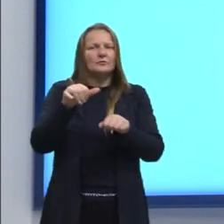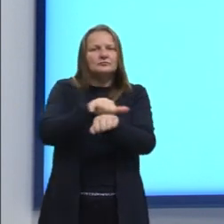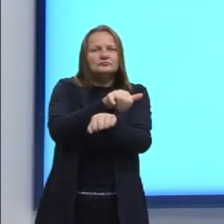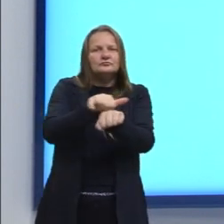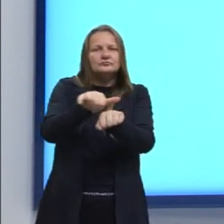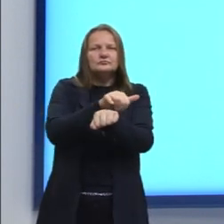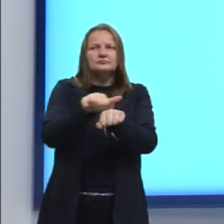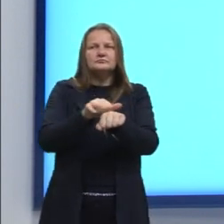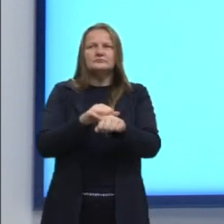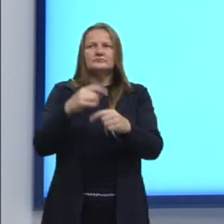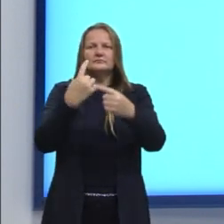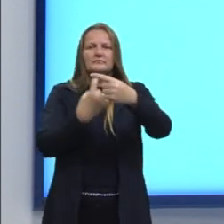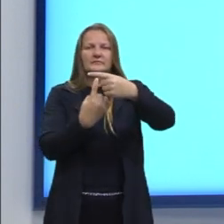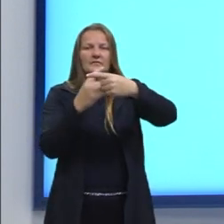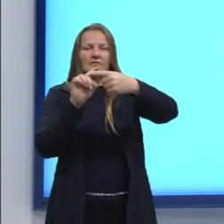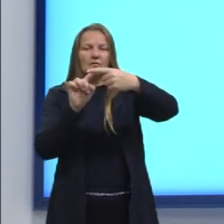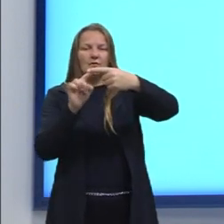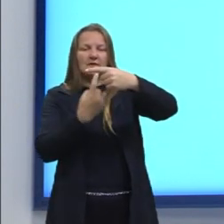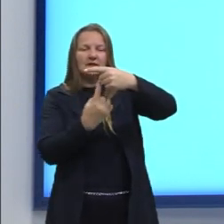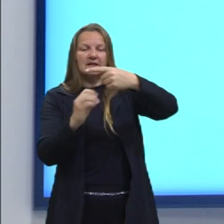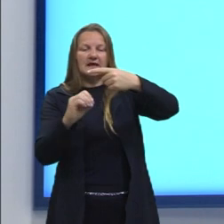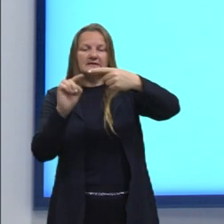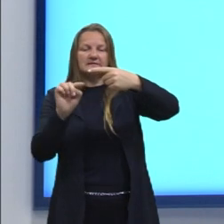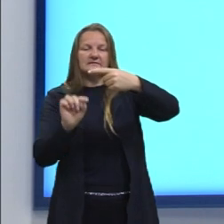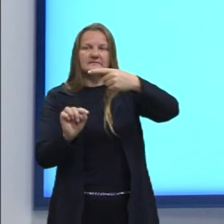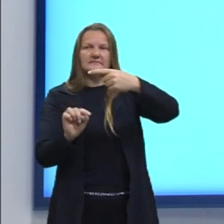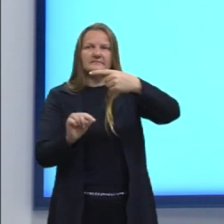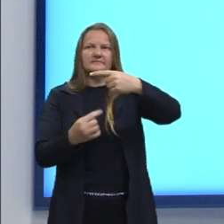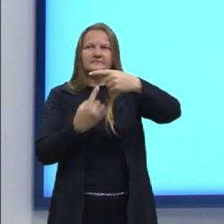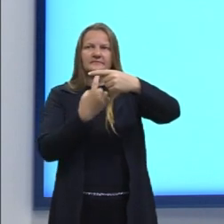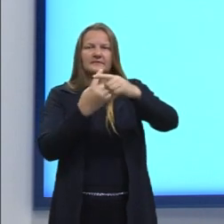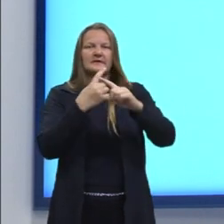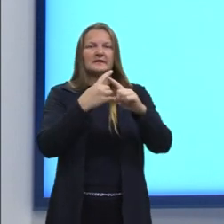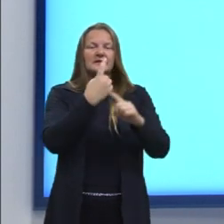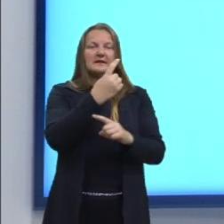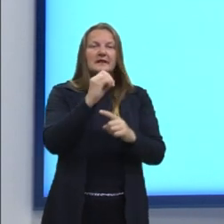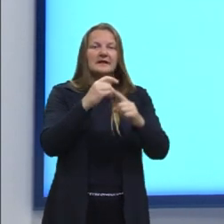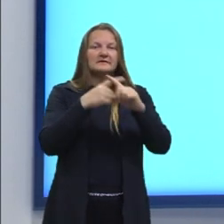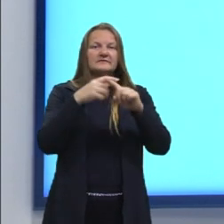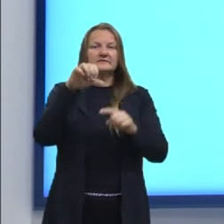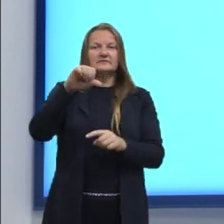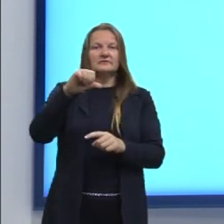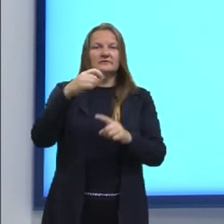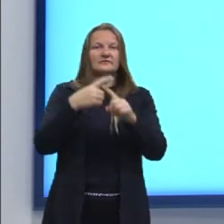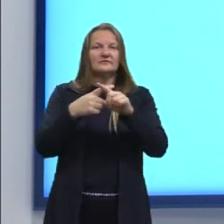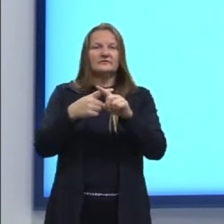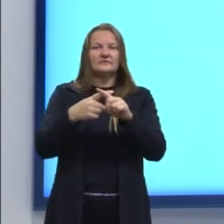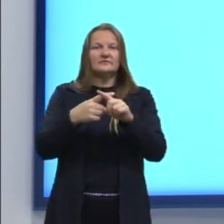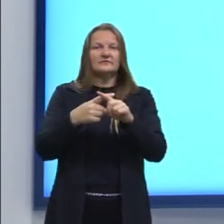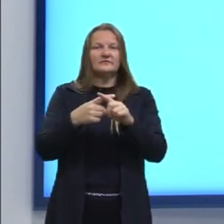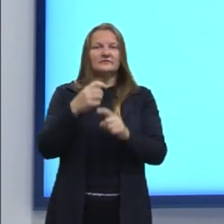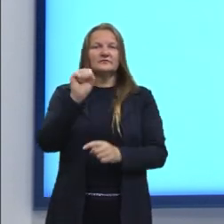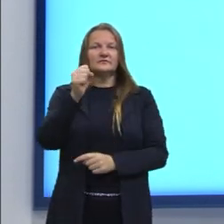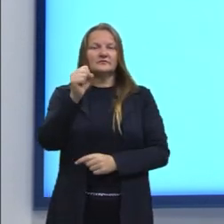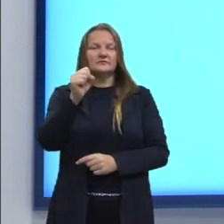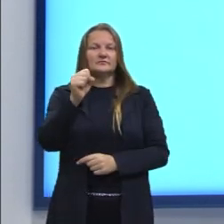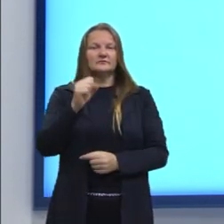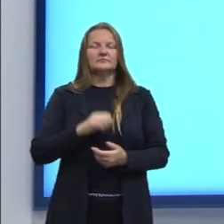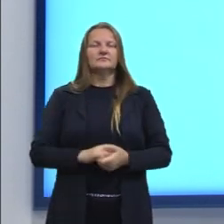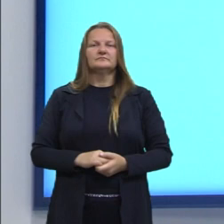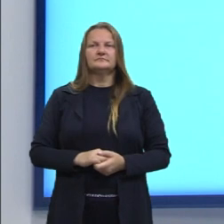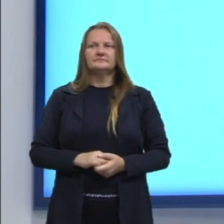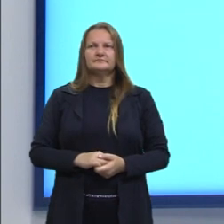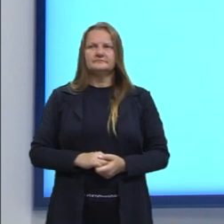o fatorial de 10, nós vamos reescrever 10 vezes 9 vezes 8 fatorial.